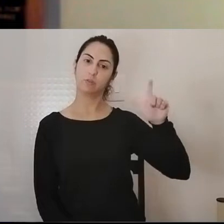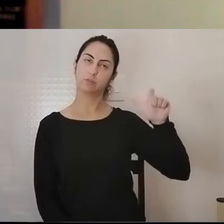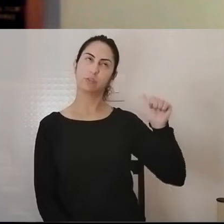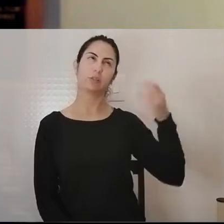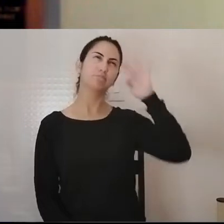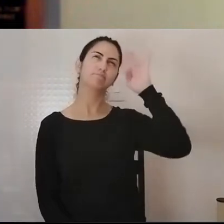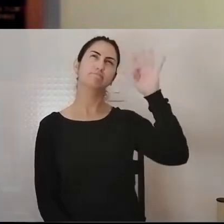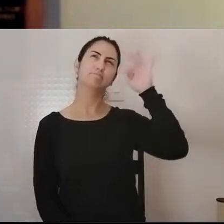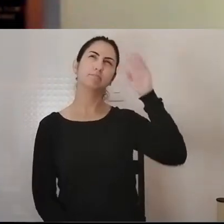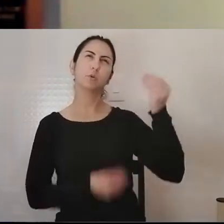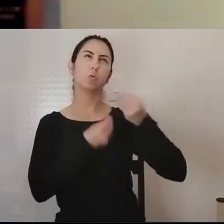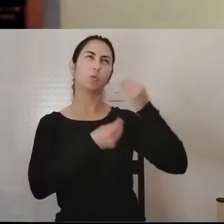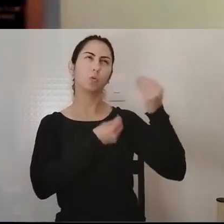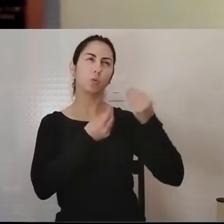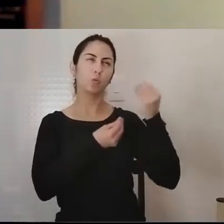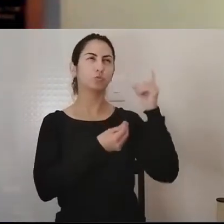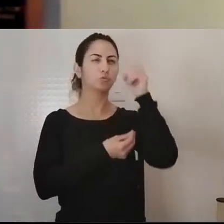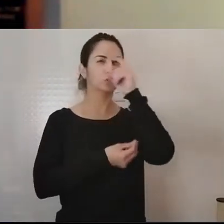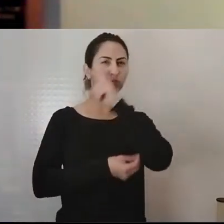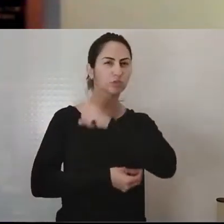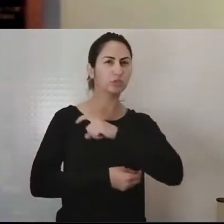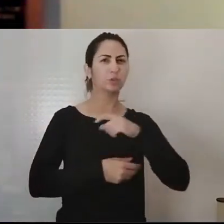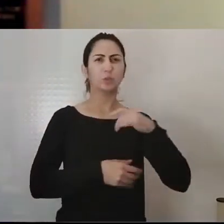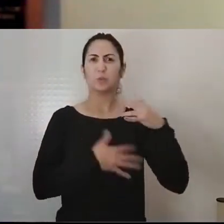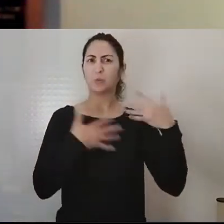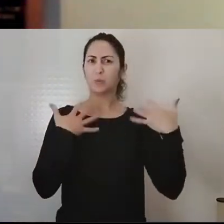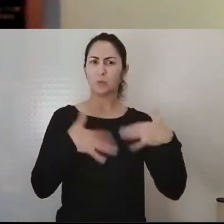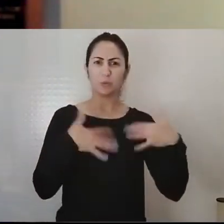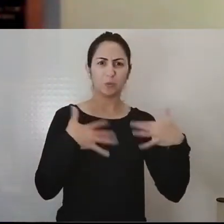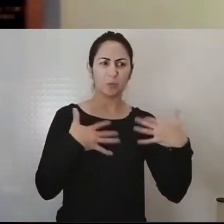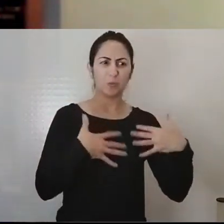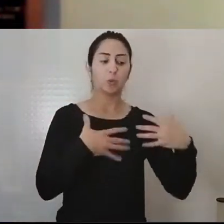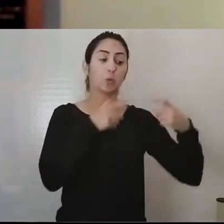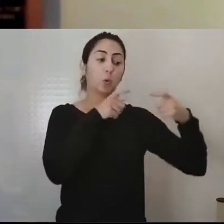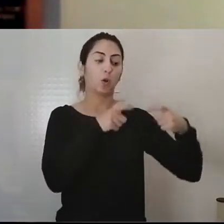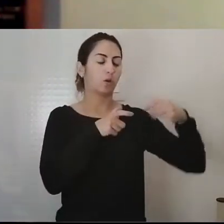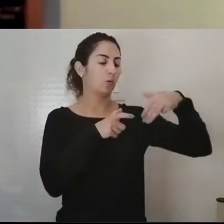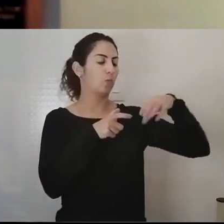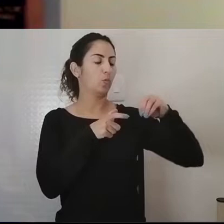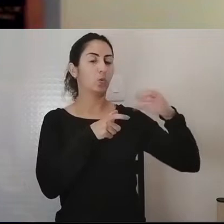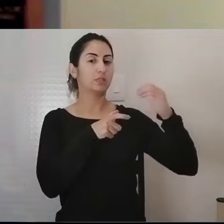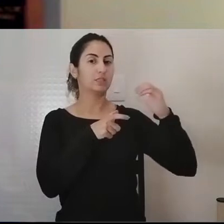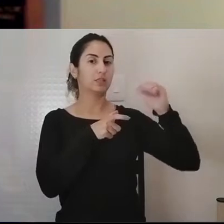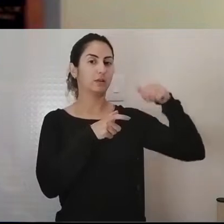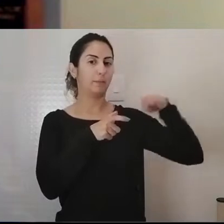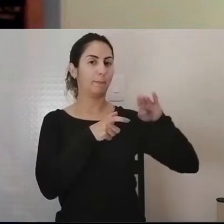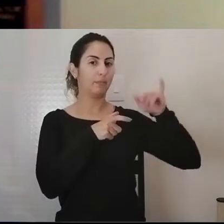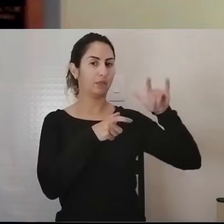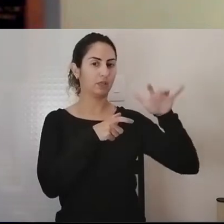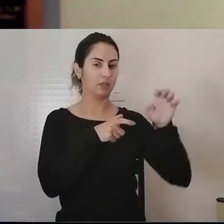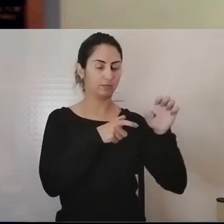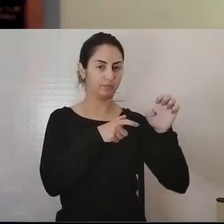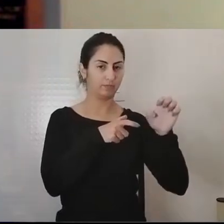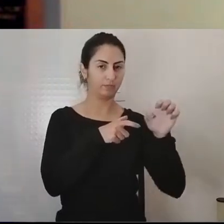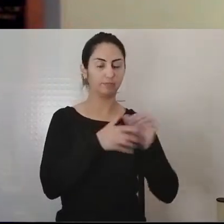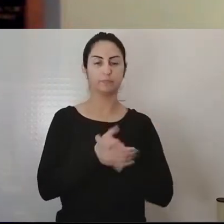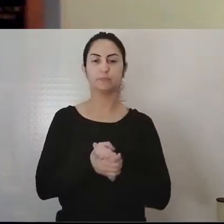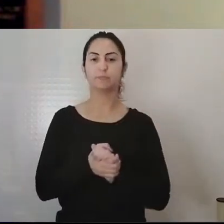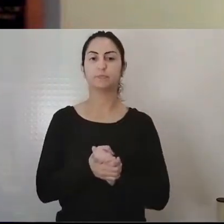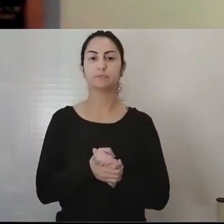implicações do terrorismo em Moçambique, na construção do sujeito e nos sentidos do ser humano.